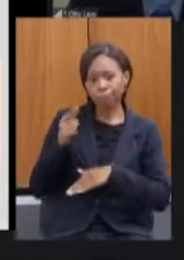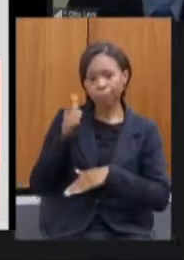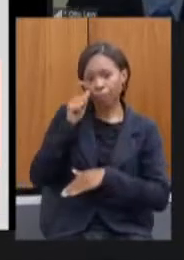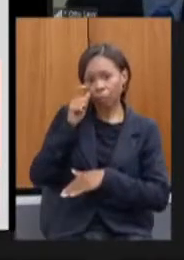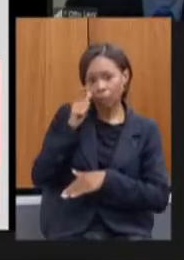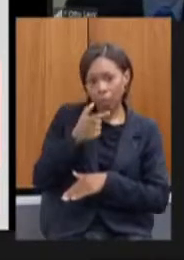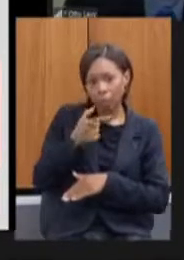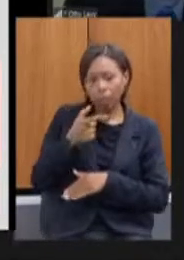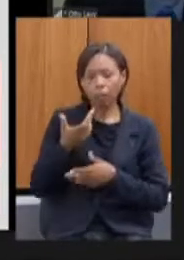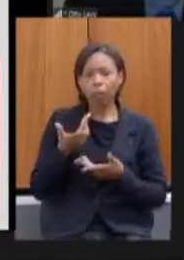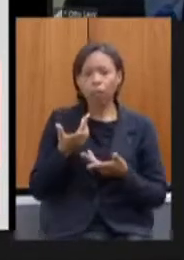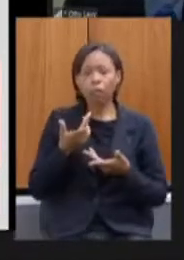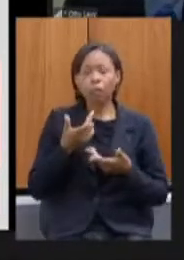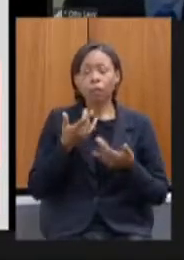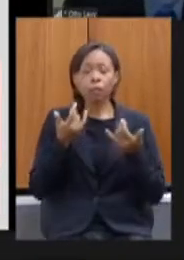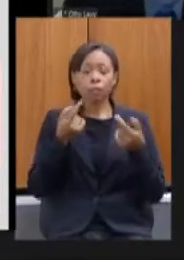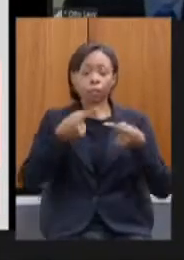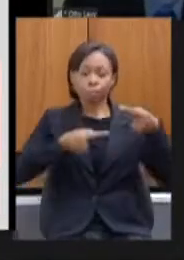política pública